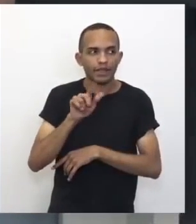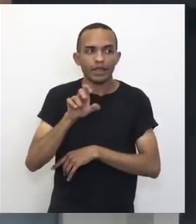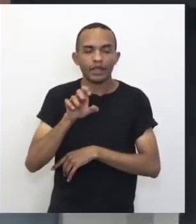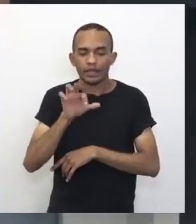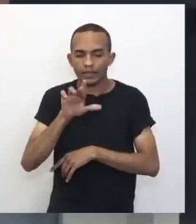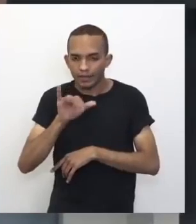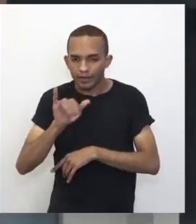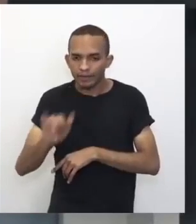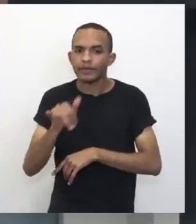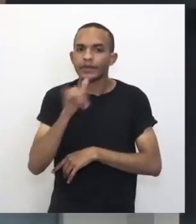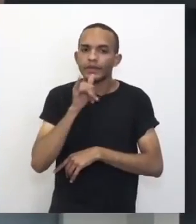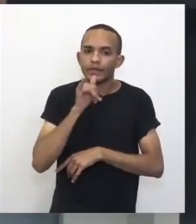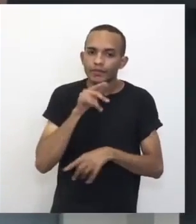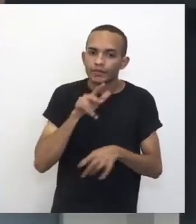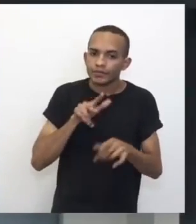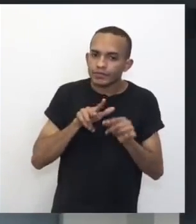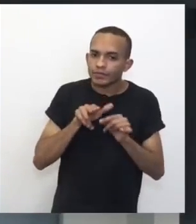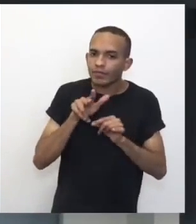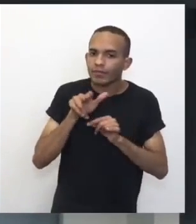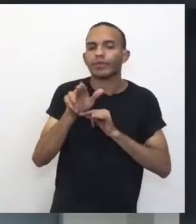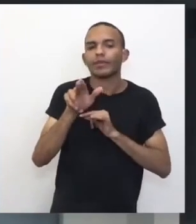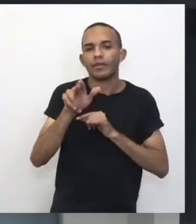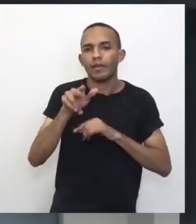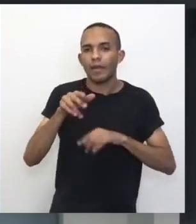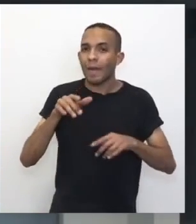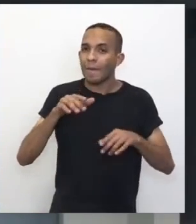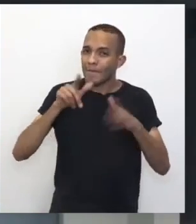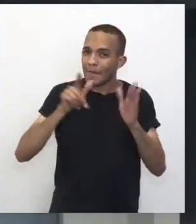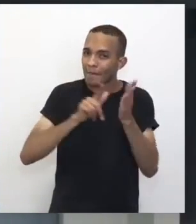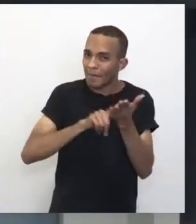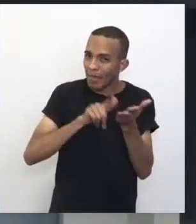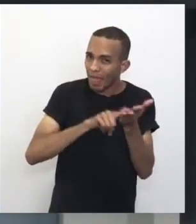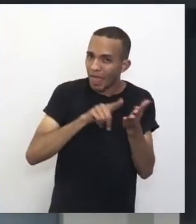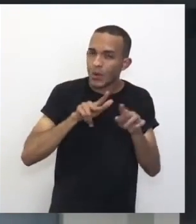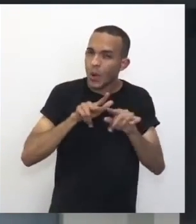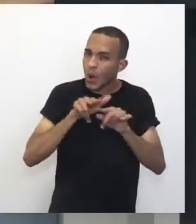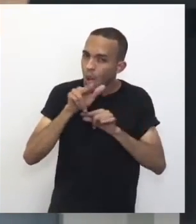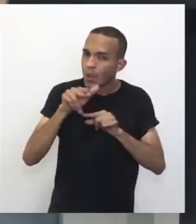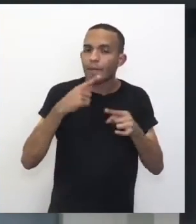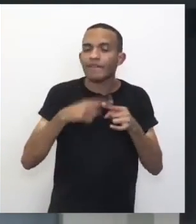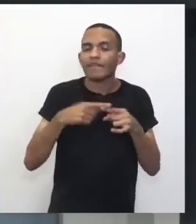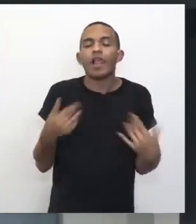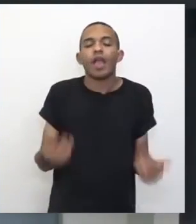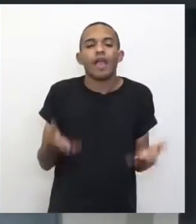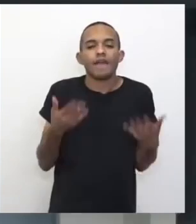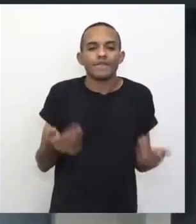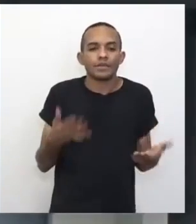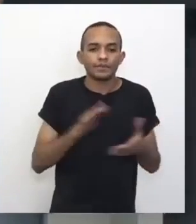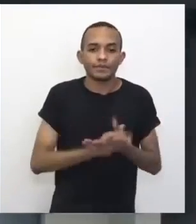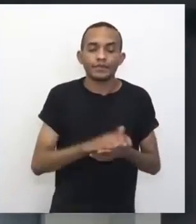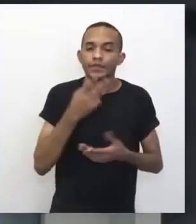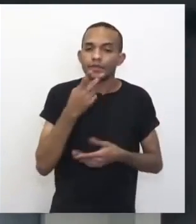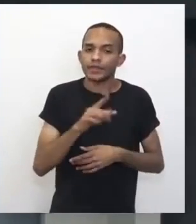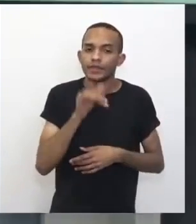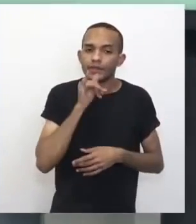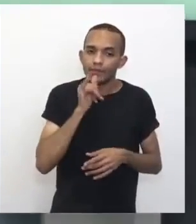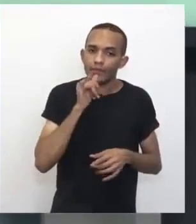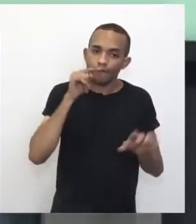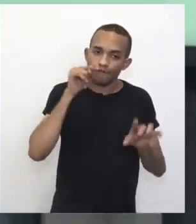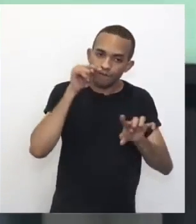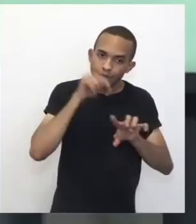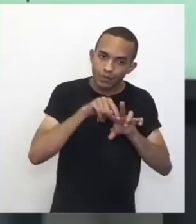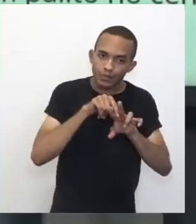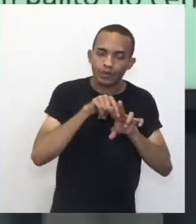sobra de papelão pra ficar mais leve, né? Pode ser. Boa Pode ajudar bastante também, né? Legal. Muito bom. Aí, quando você fura, Tony.